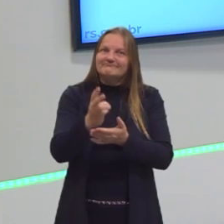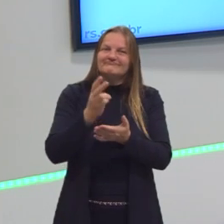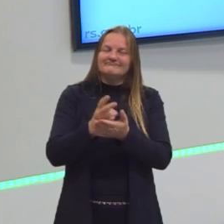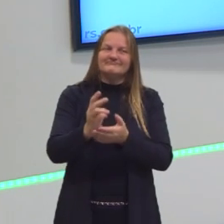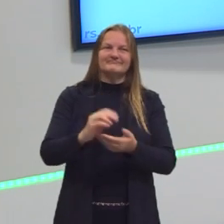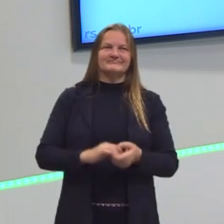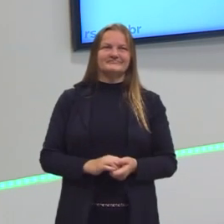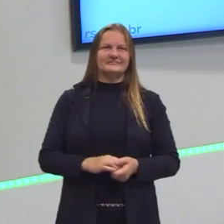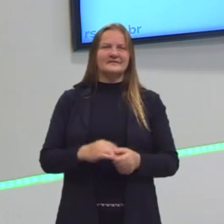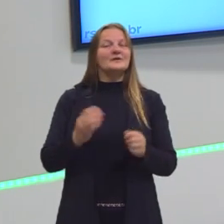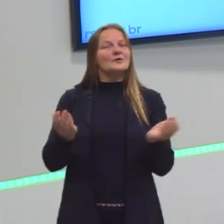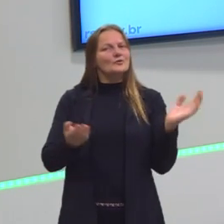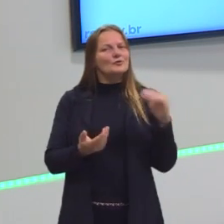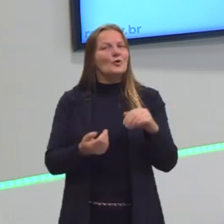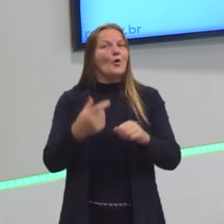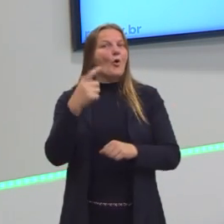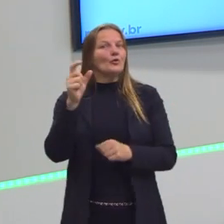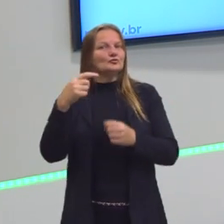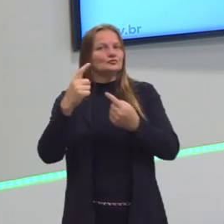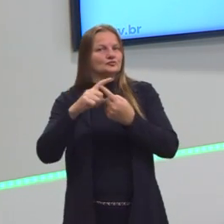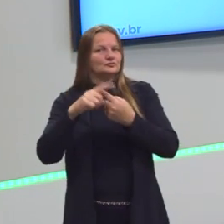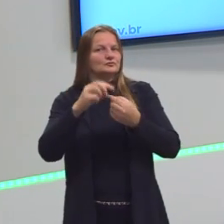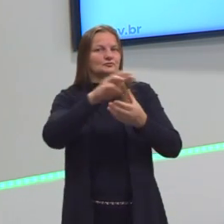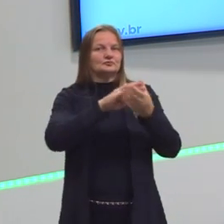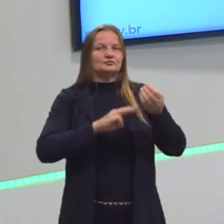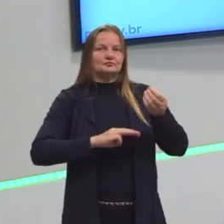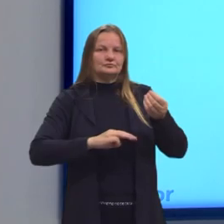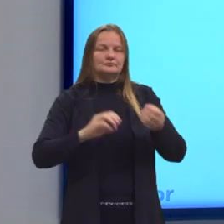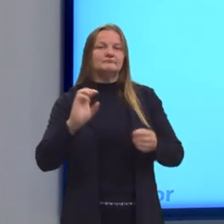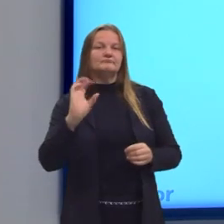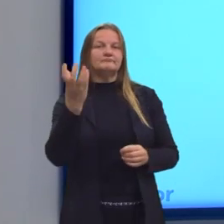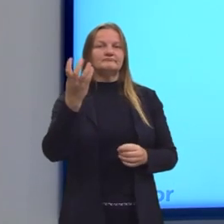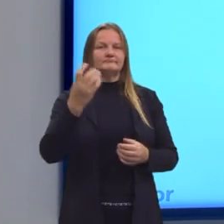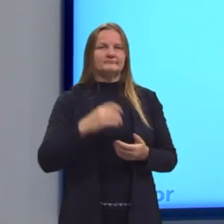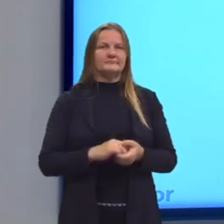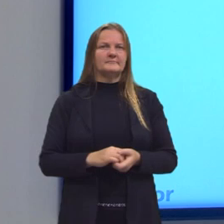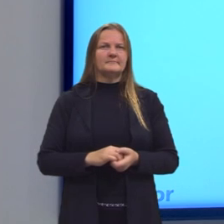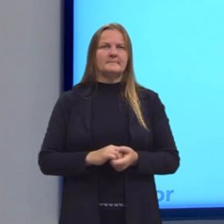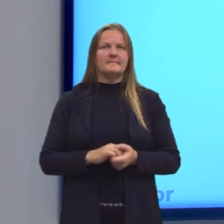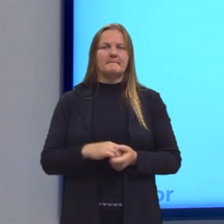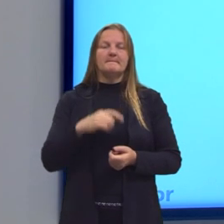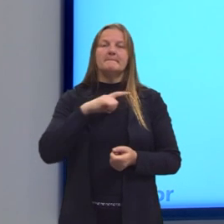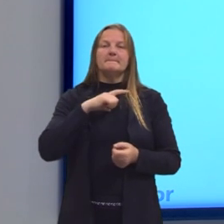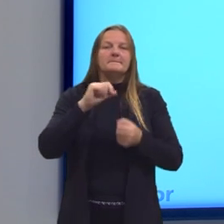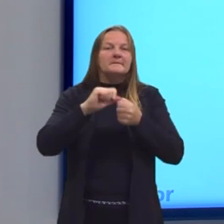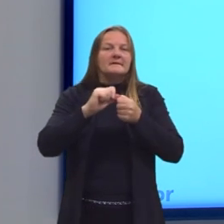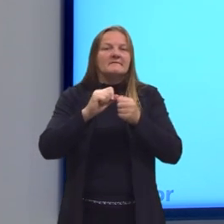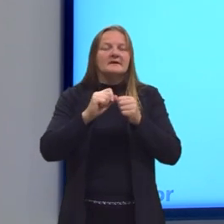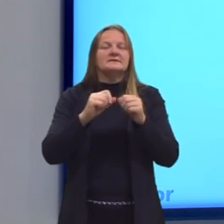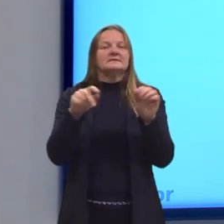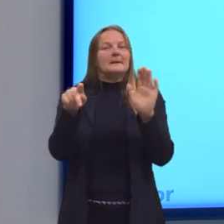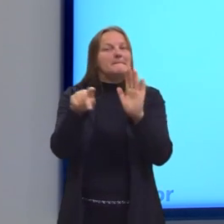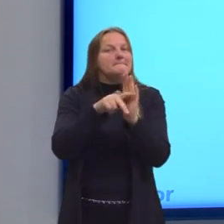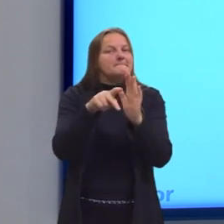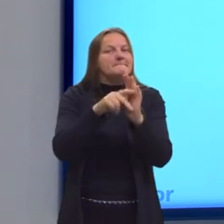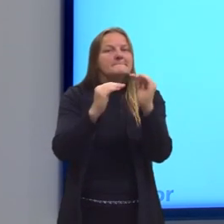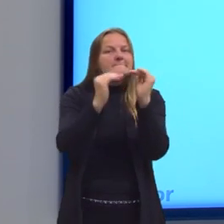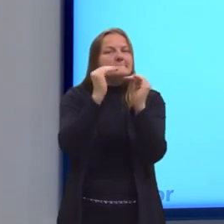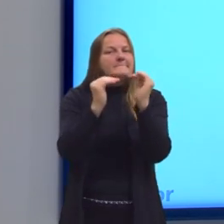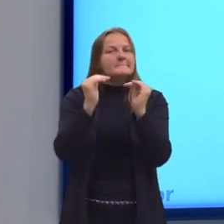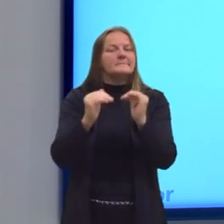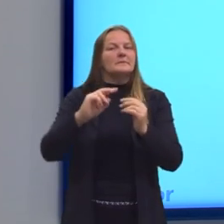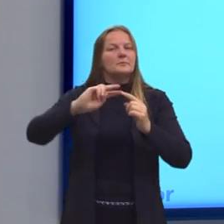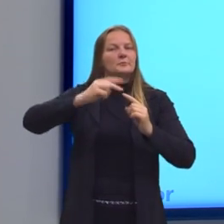Eu trouxe outro método de resolução, só que nesse método nós utilizamos algumas propriedades da